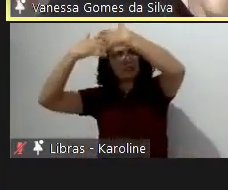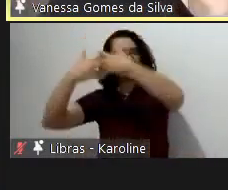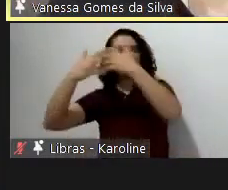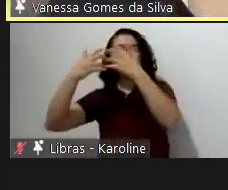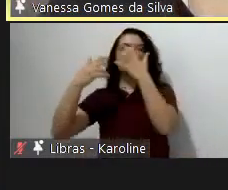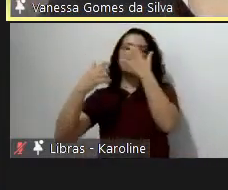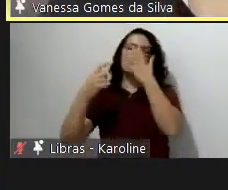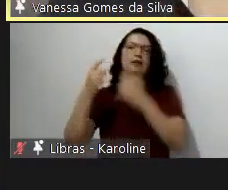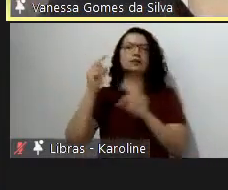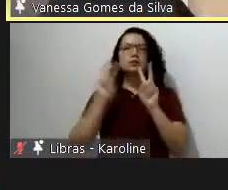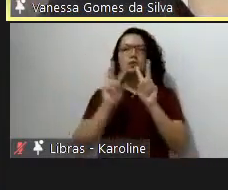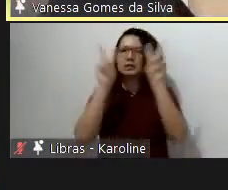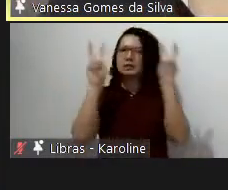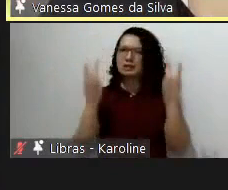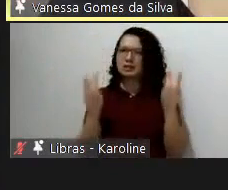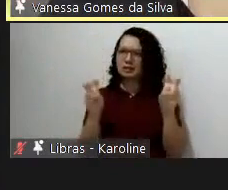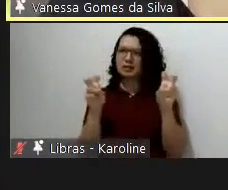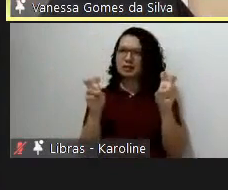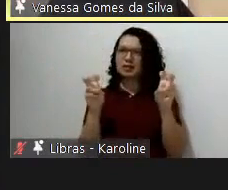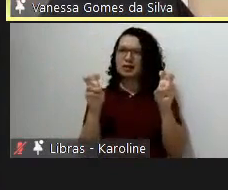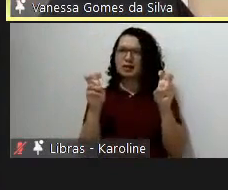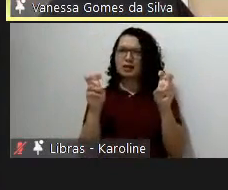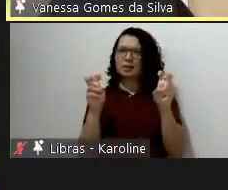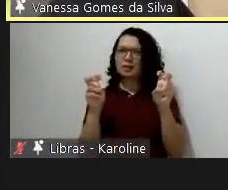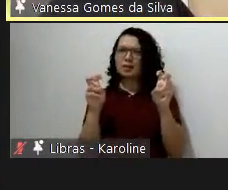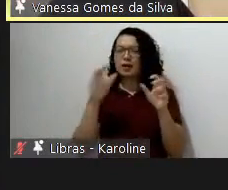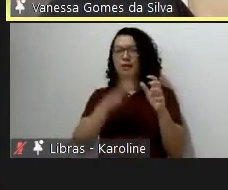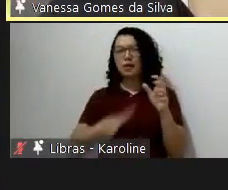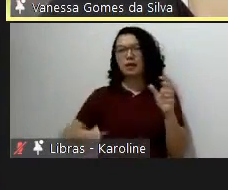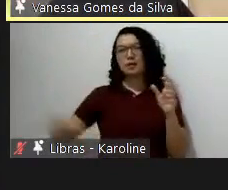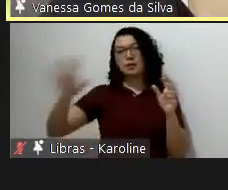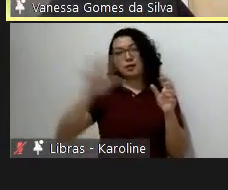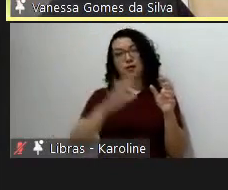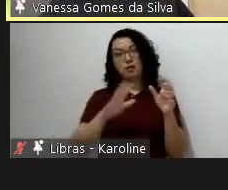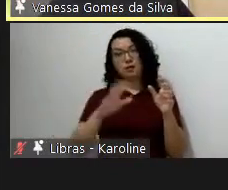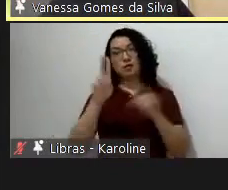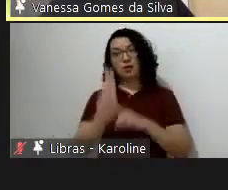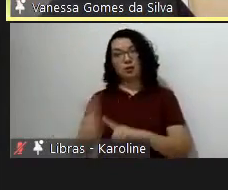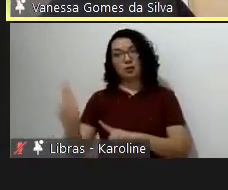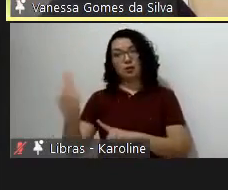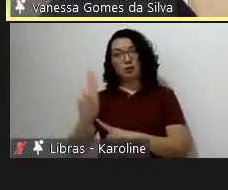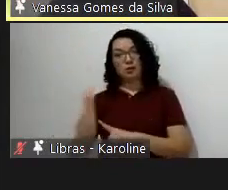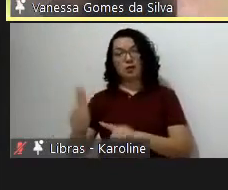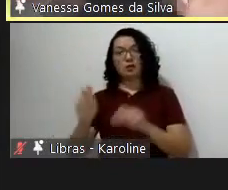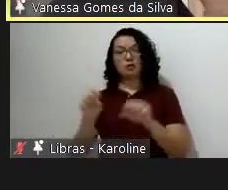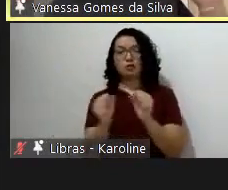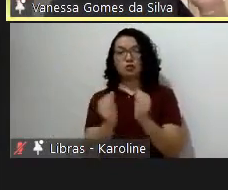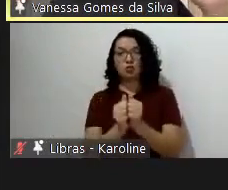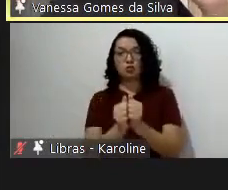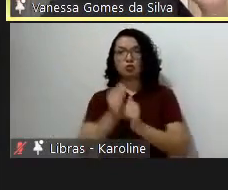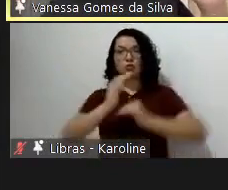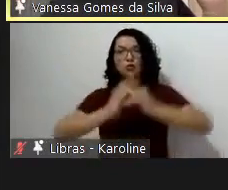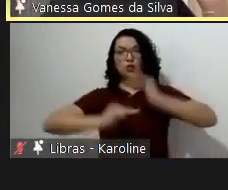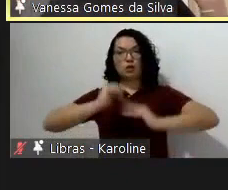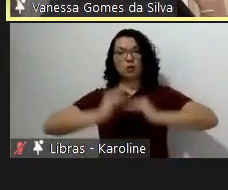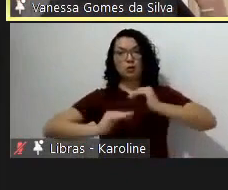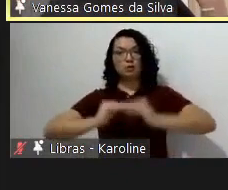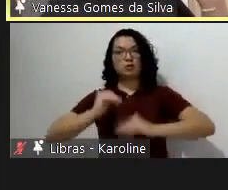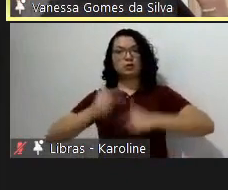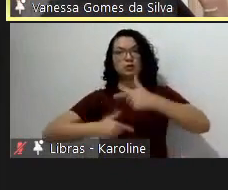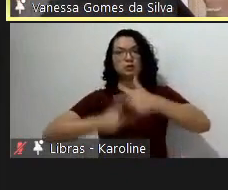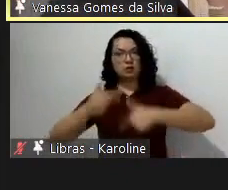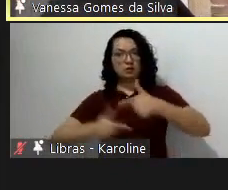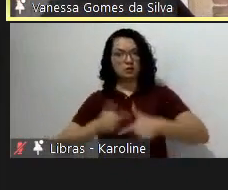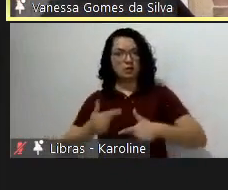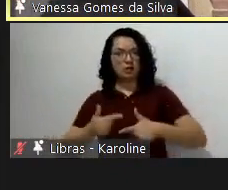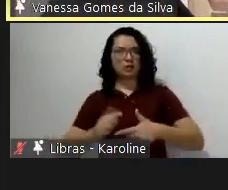dentro dos limites da universidade quanto na atuação profissional. Quando a gente faz, isso fica muito evidente quando